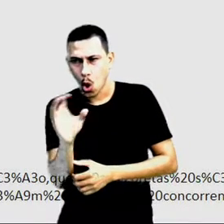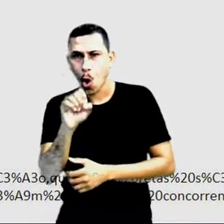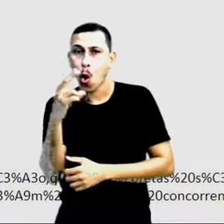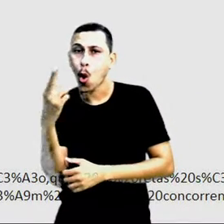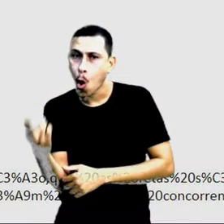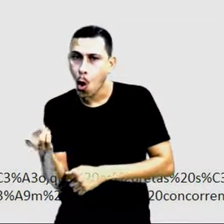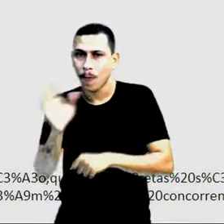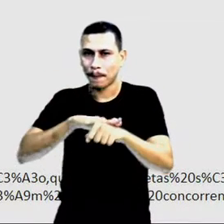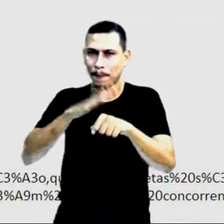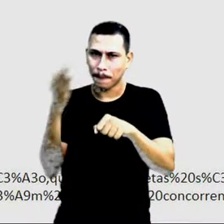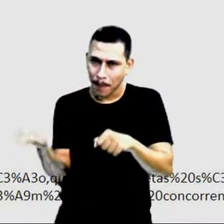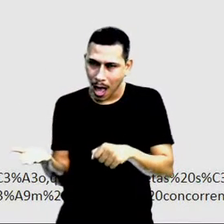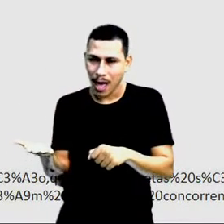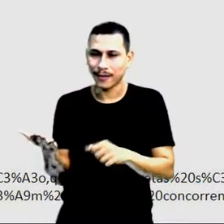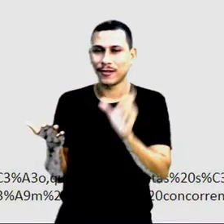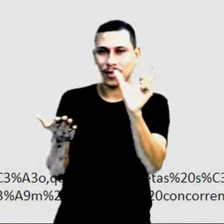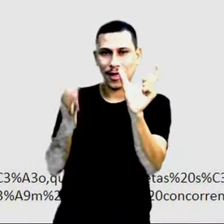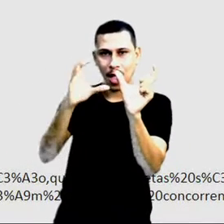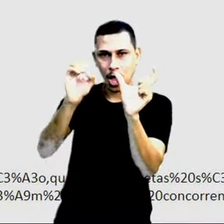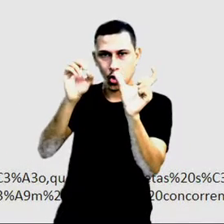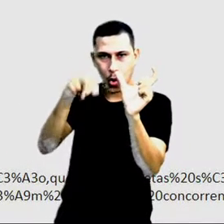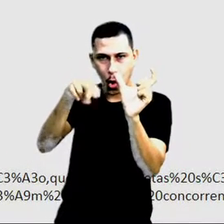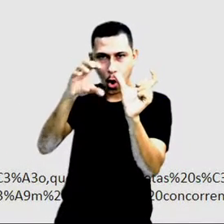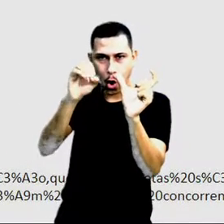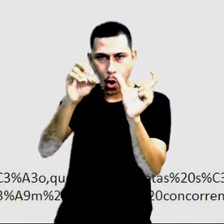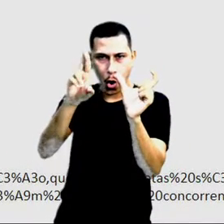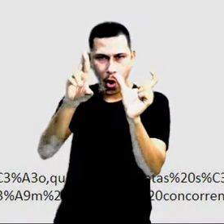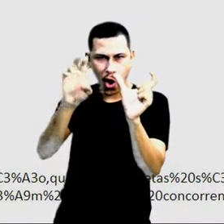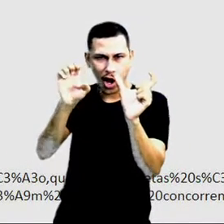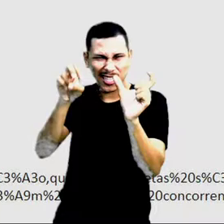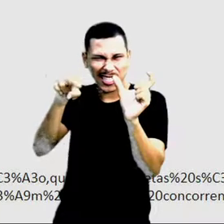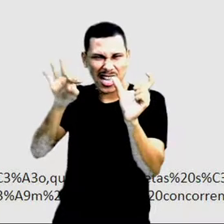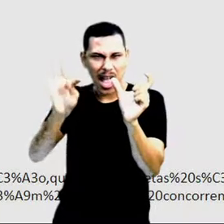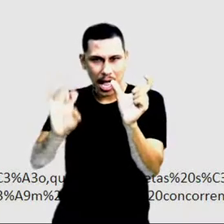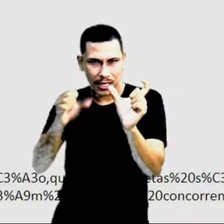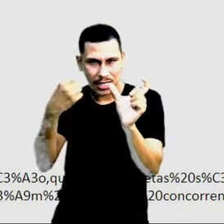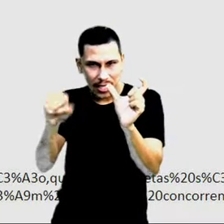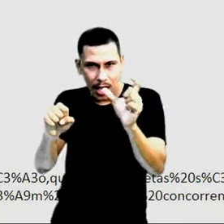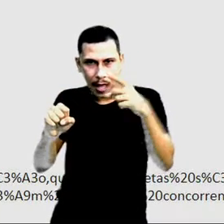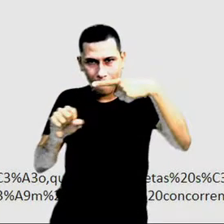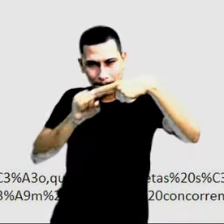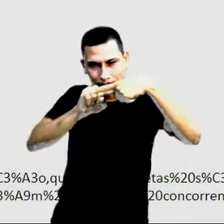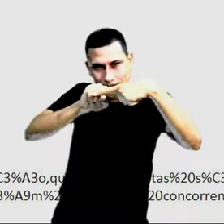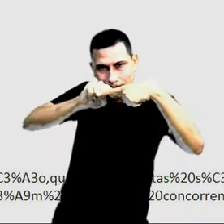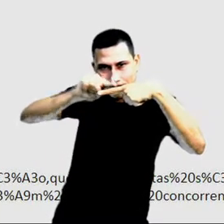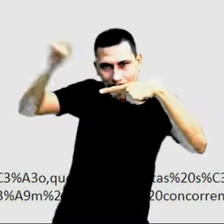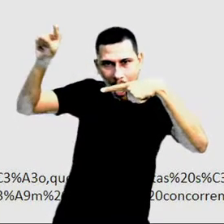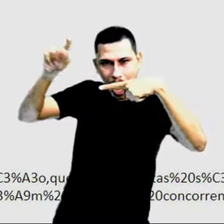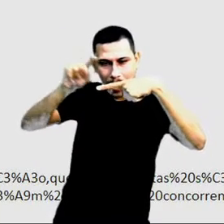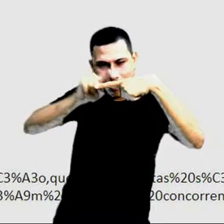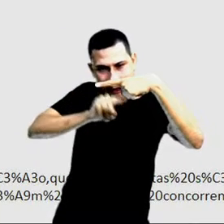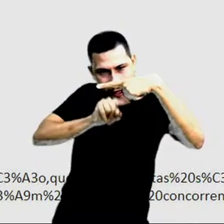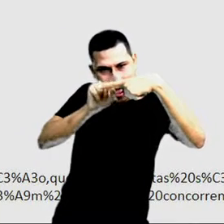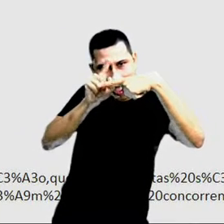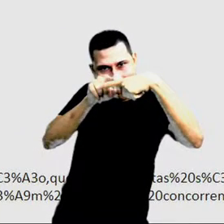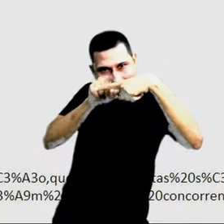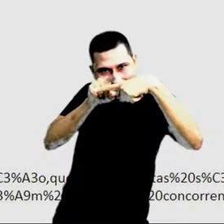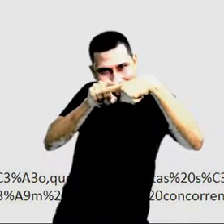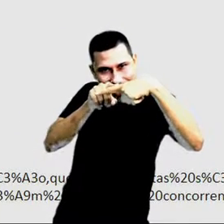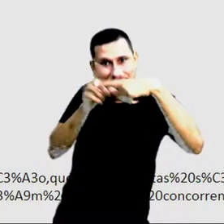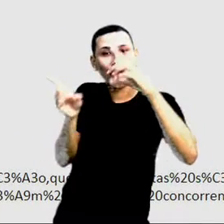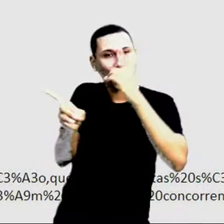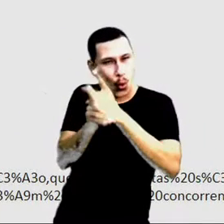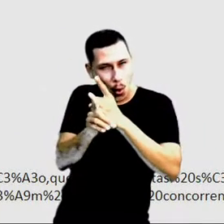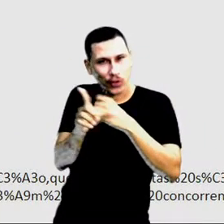chamadas de retas concorrentes quando ela possui um único ponto em comum. Neste caso, é